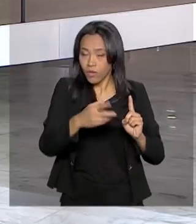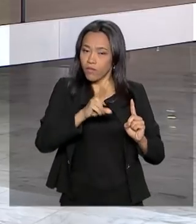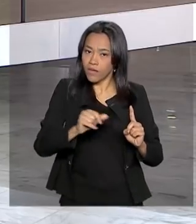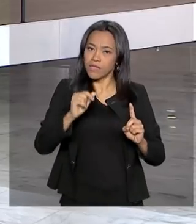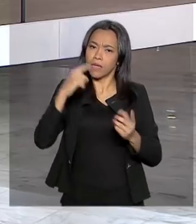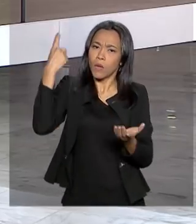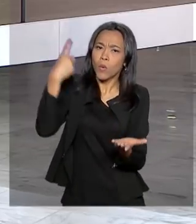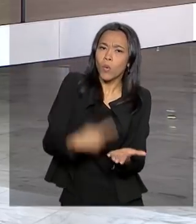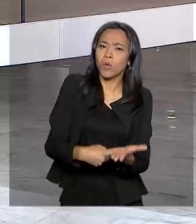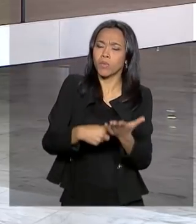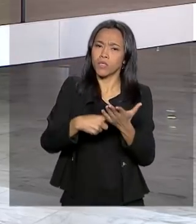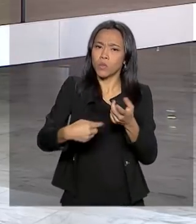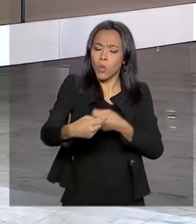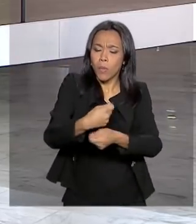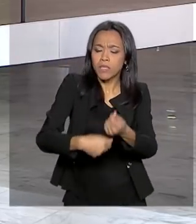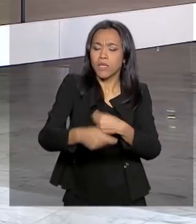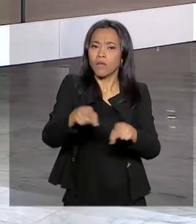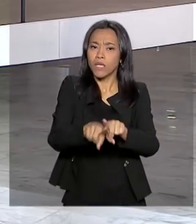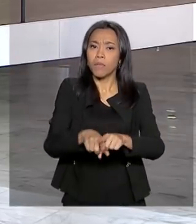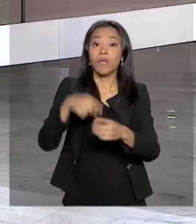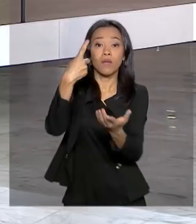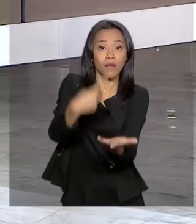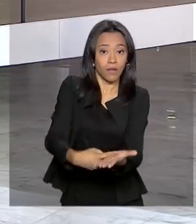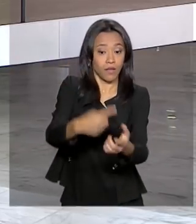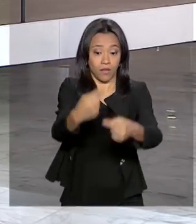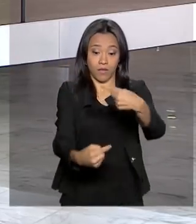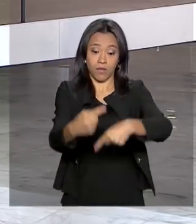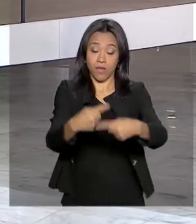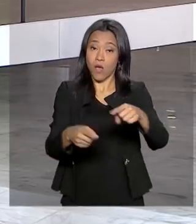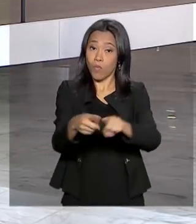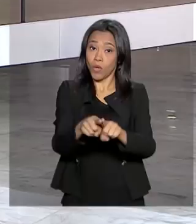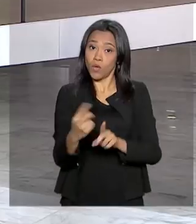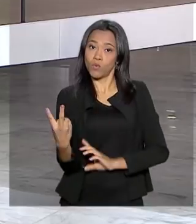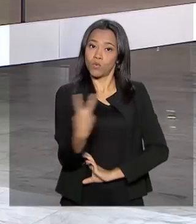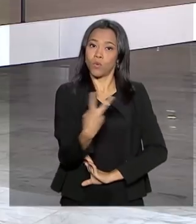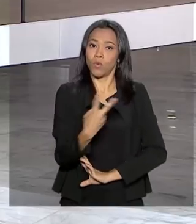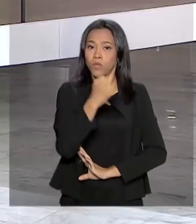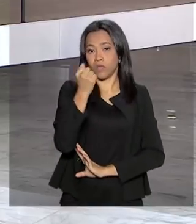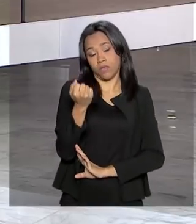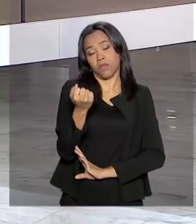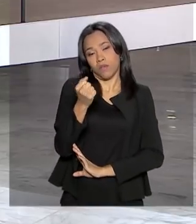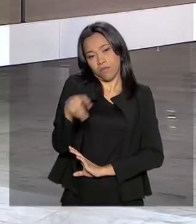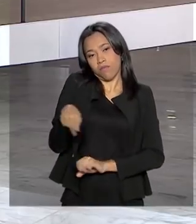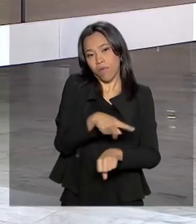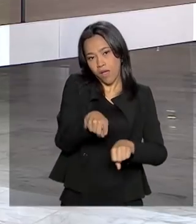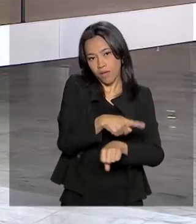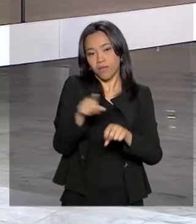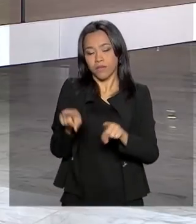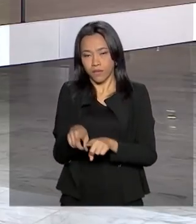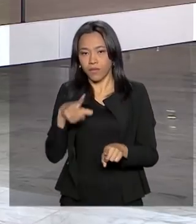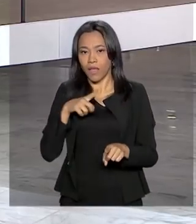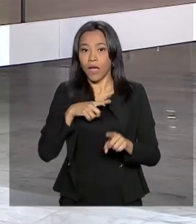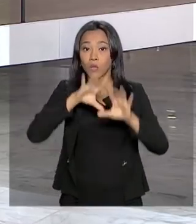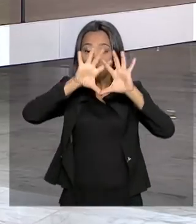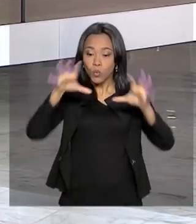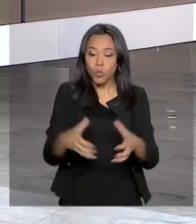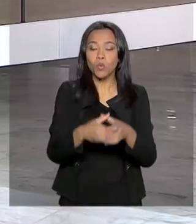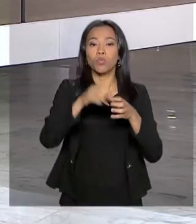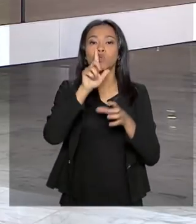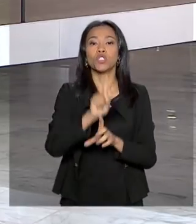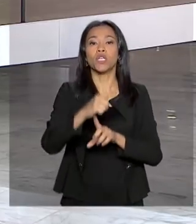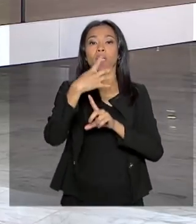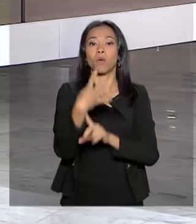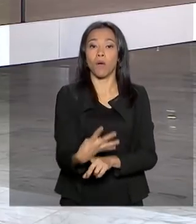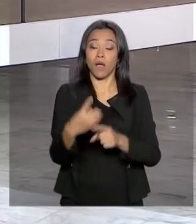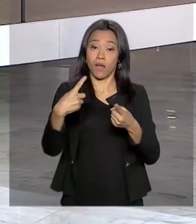a parceria política, já que os dois países compõem juntamente com o Japão e a Índia o G4, grupo